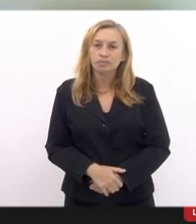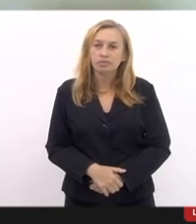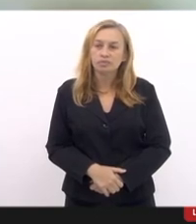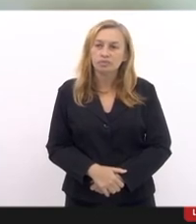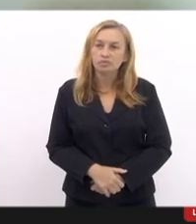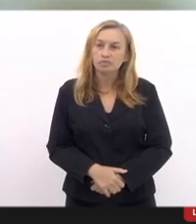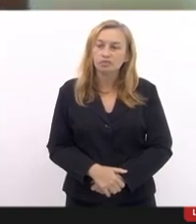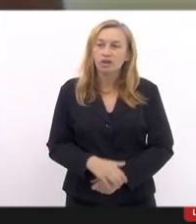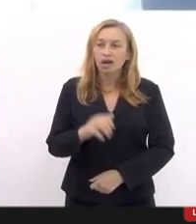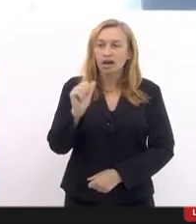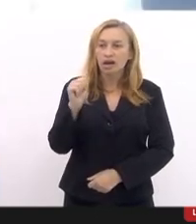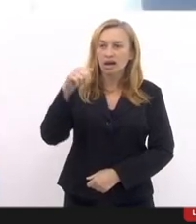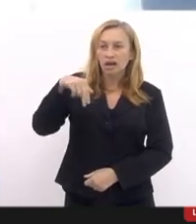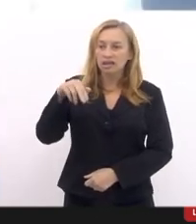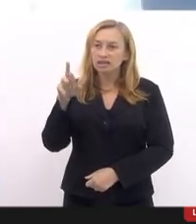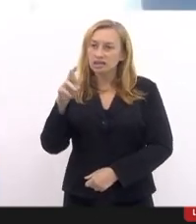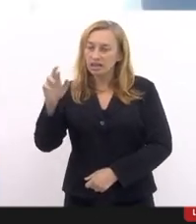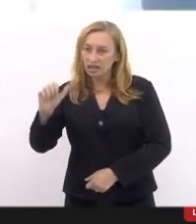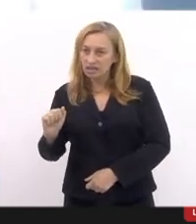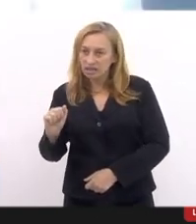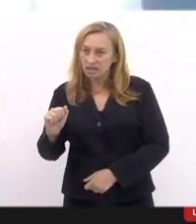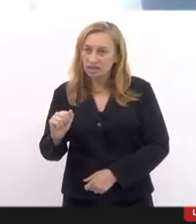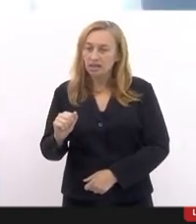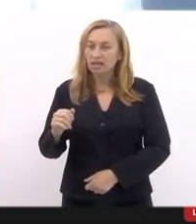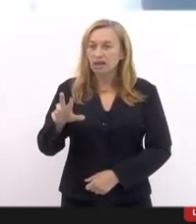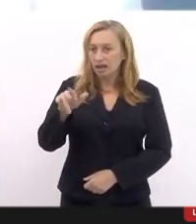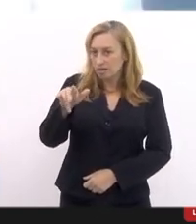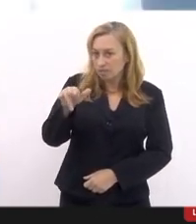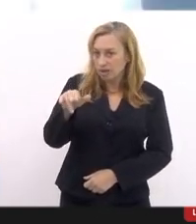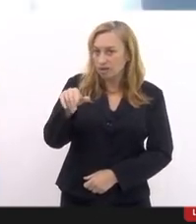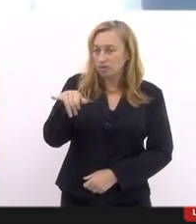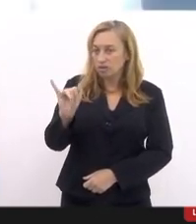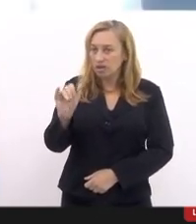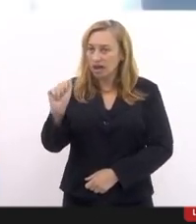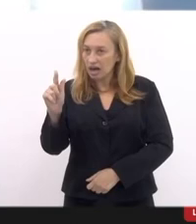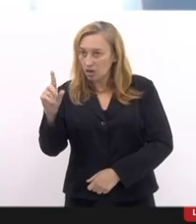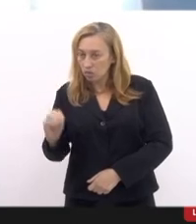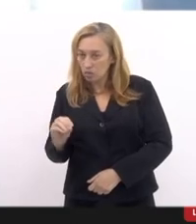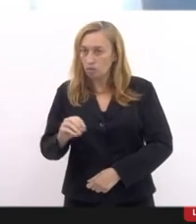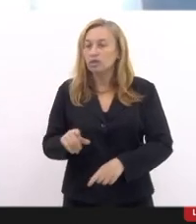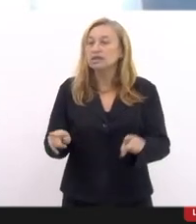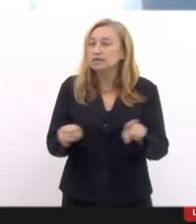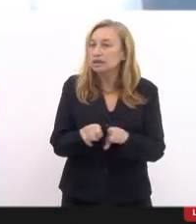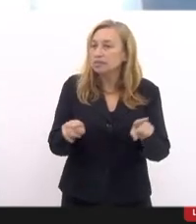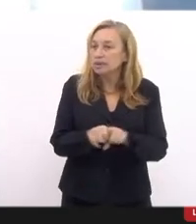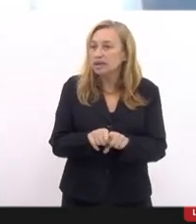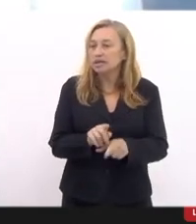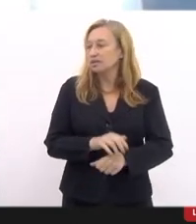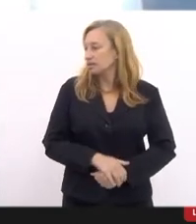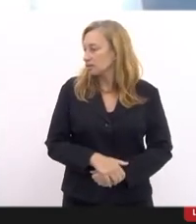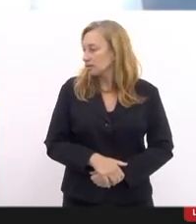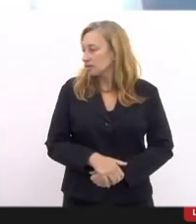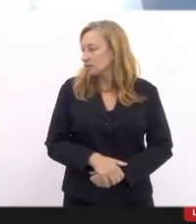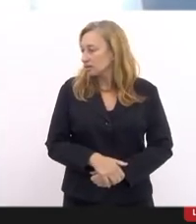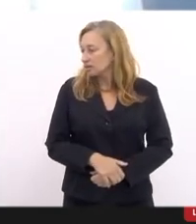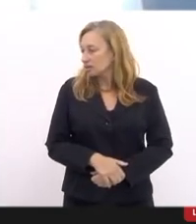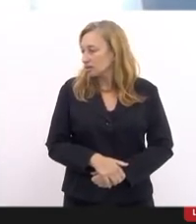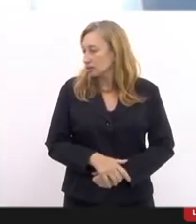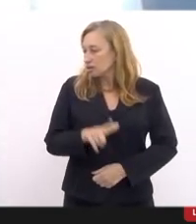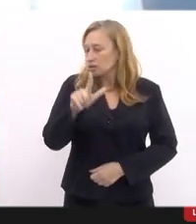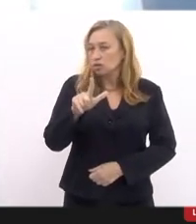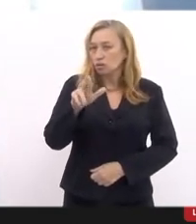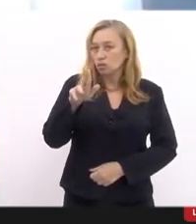a Andresa, que é a irmã do Iago, que aqui conosco, e também o Luiz